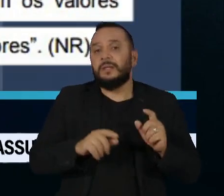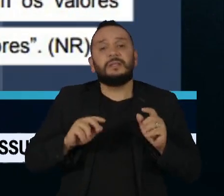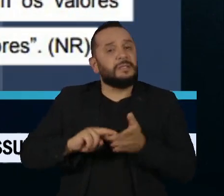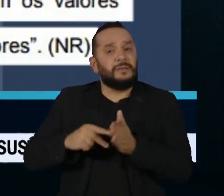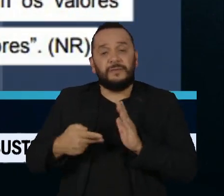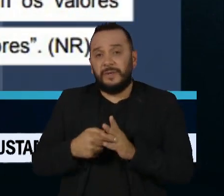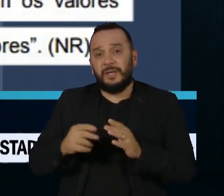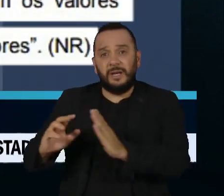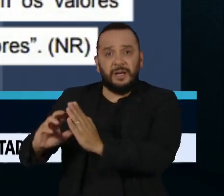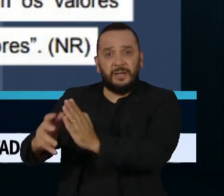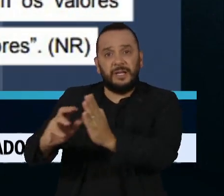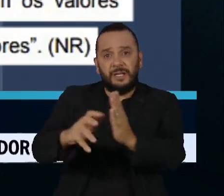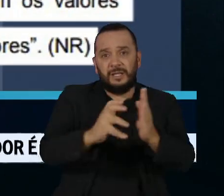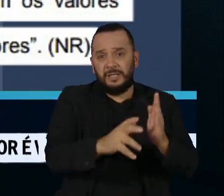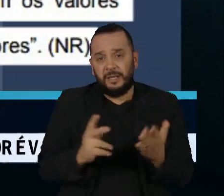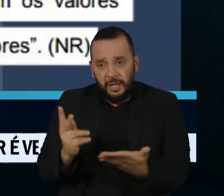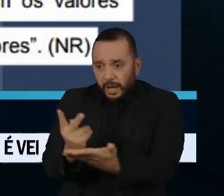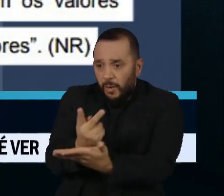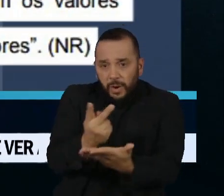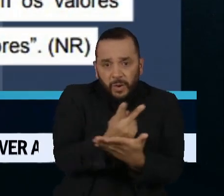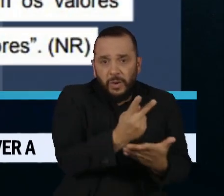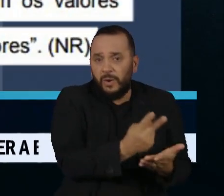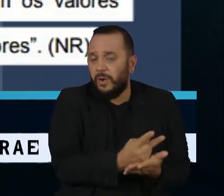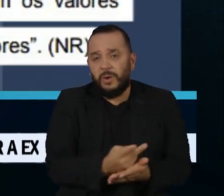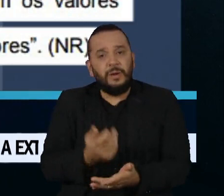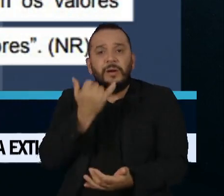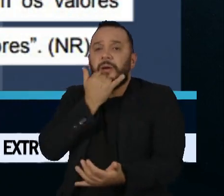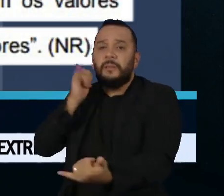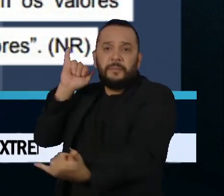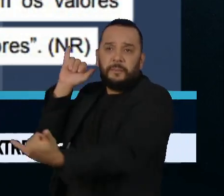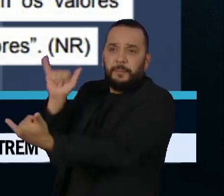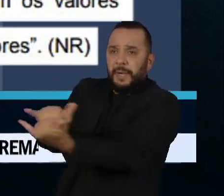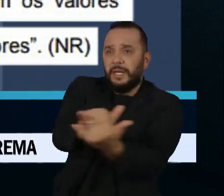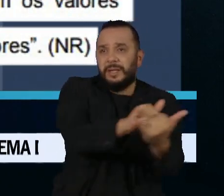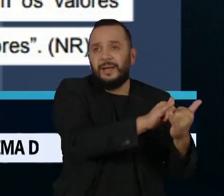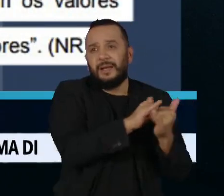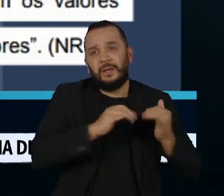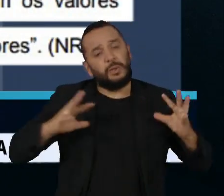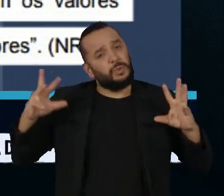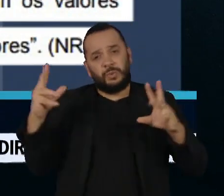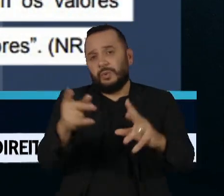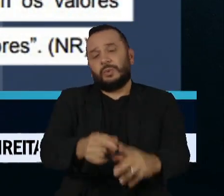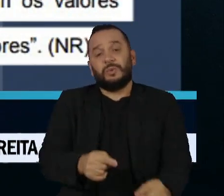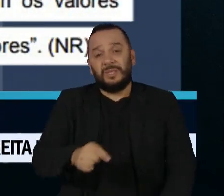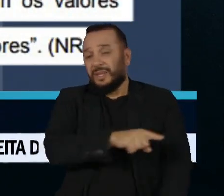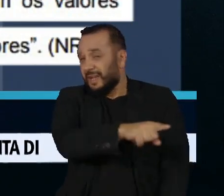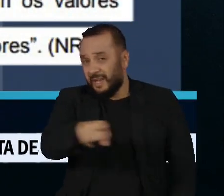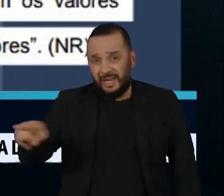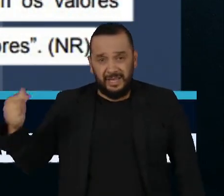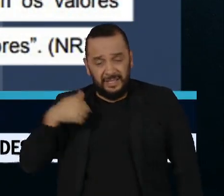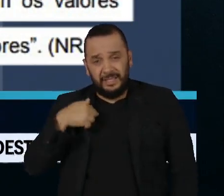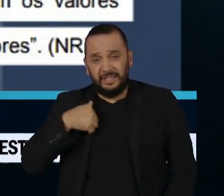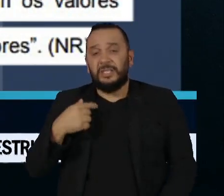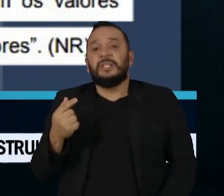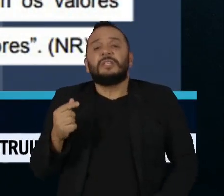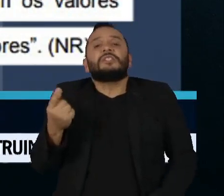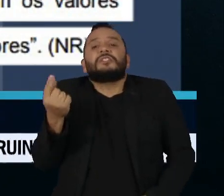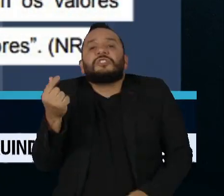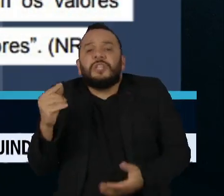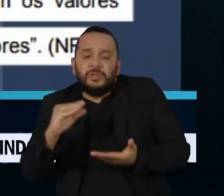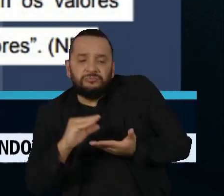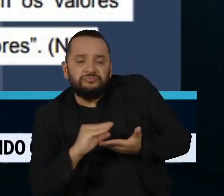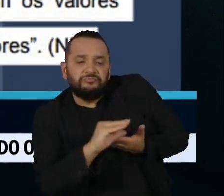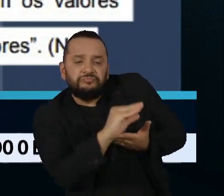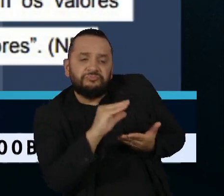todas as irregularidades cometidas pelos partidos, incluindo o desrespeito ao repasse mínimo de